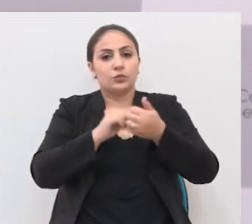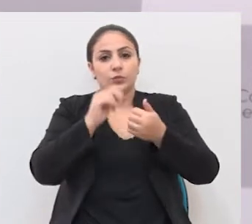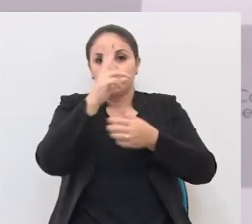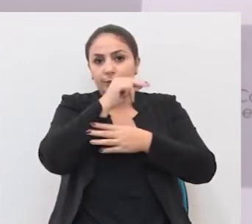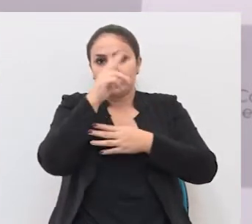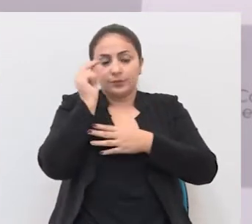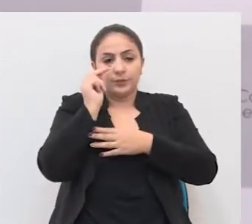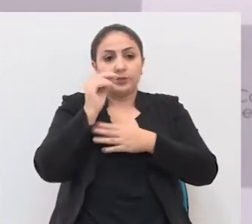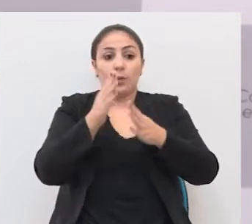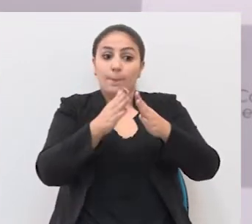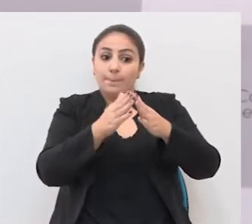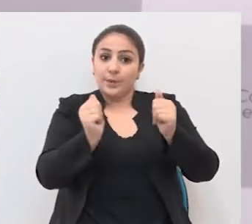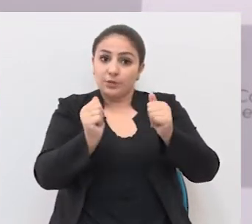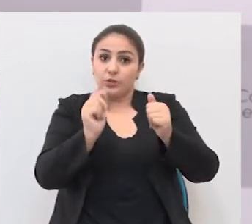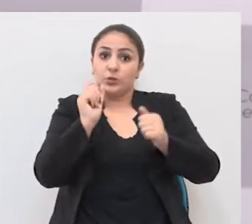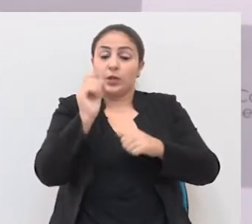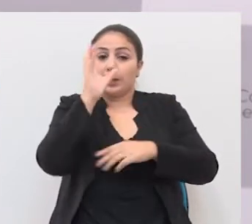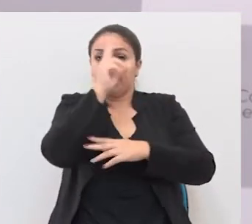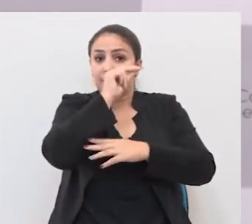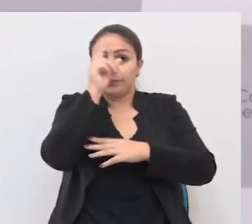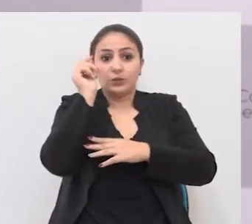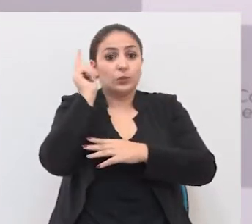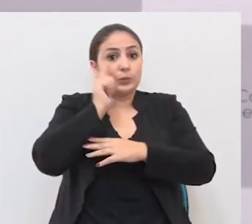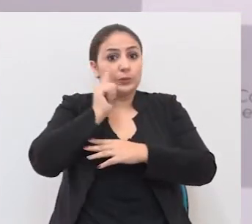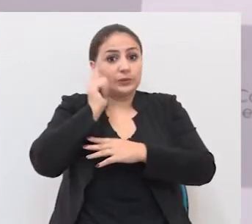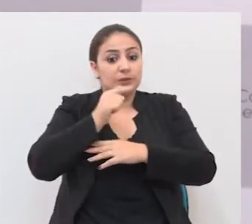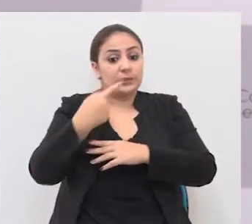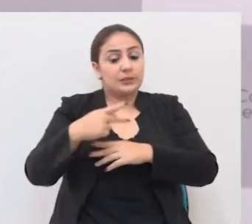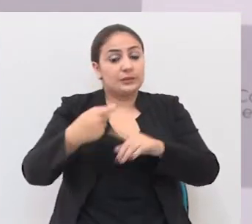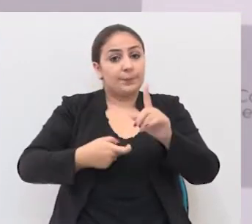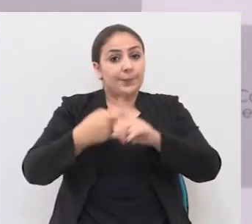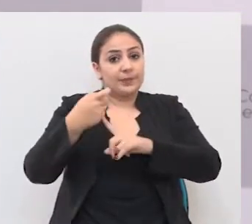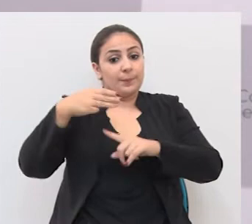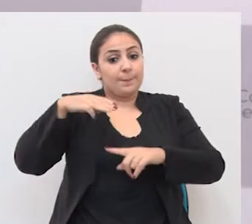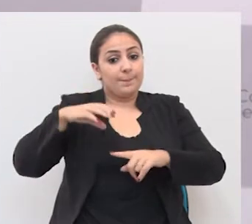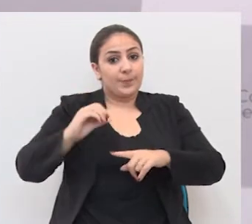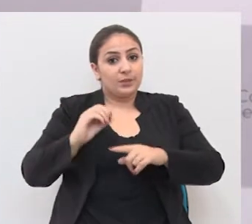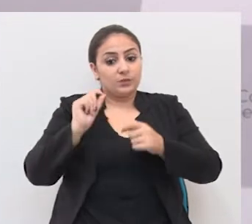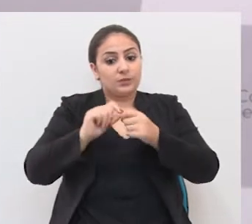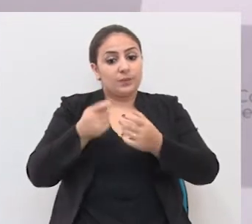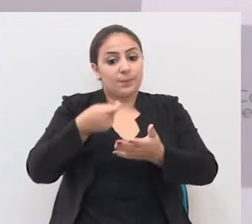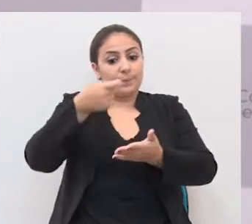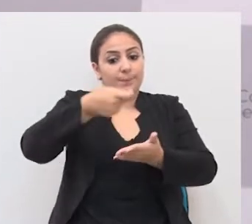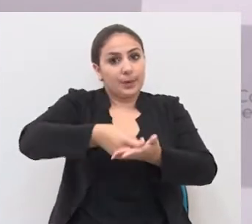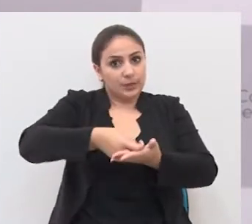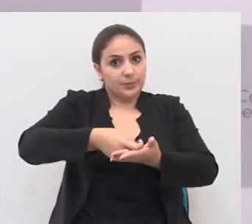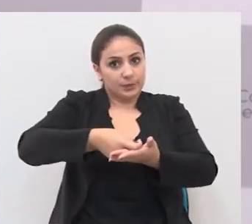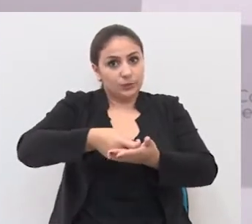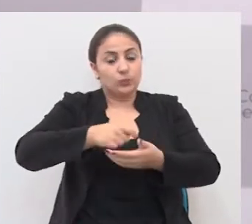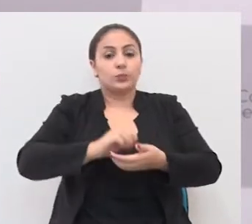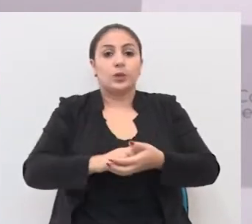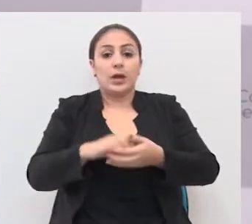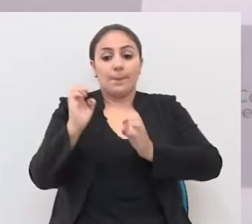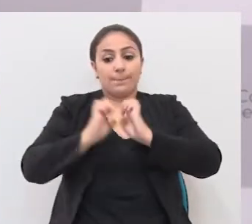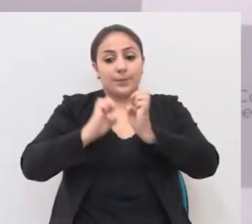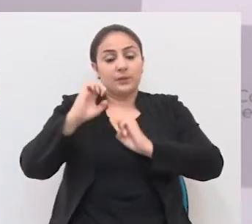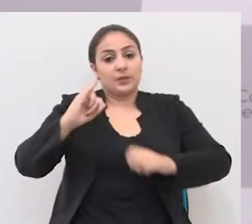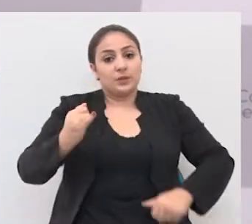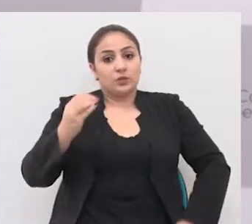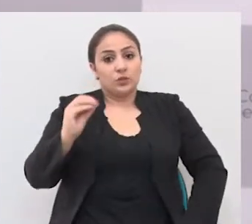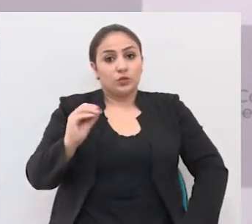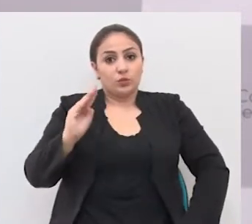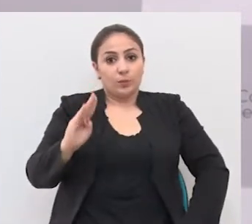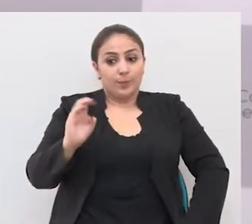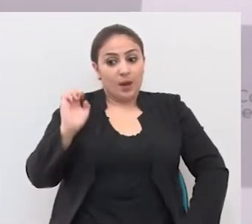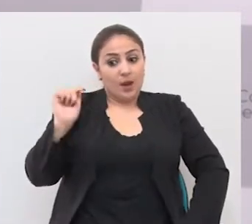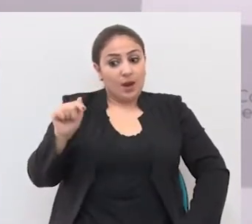municipal, solicitando que a Prefeitura pudesse, naquele mês de março, fazer o pagamento devido à empresa Job e,